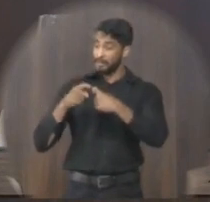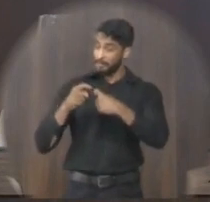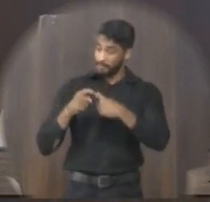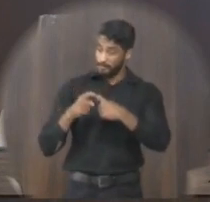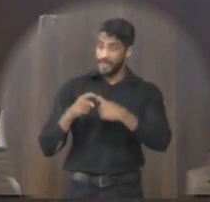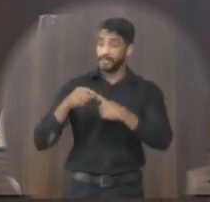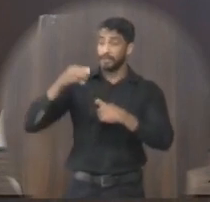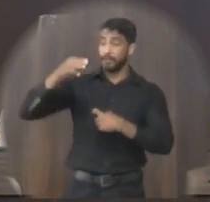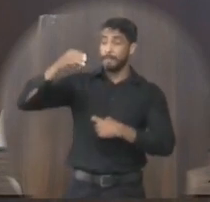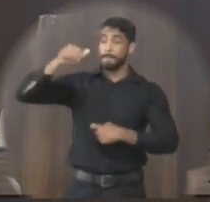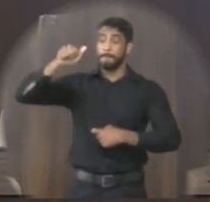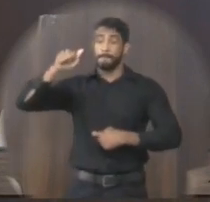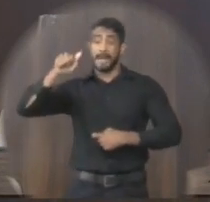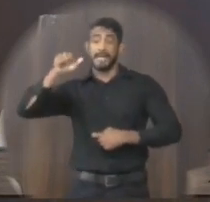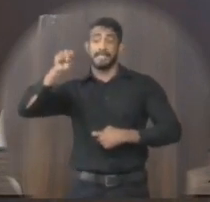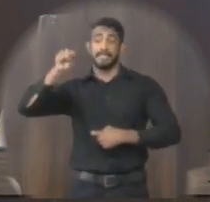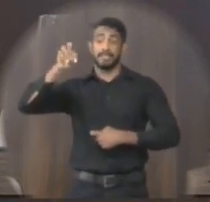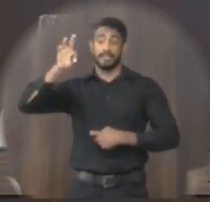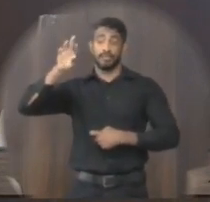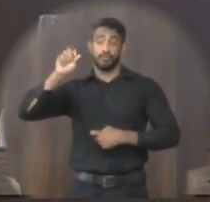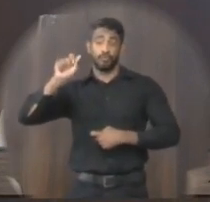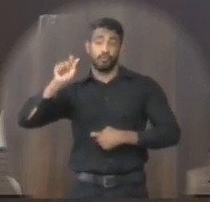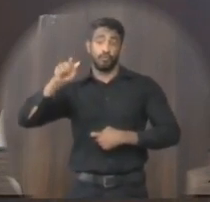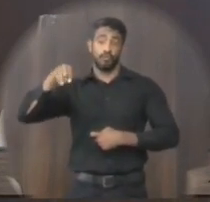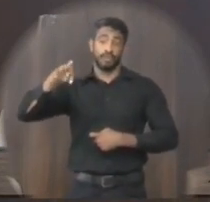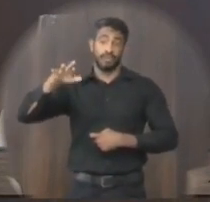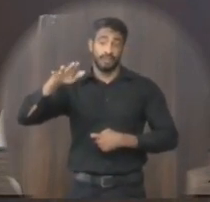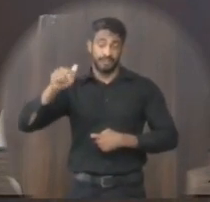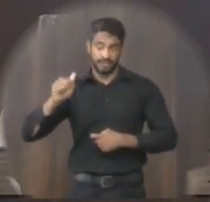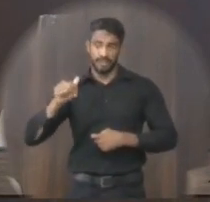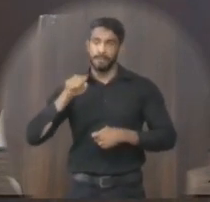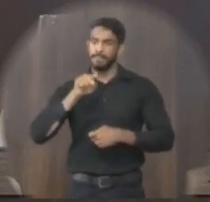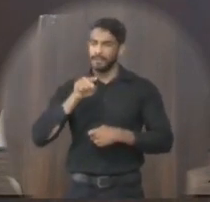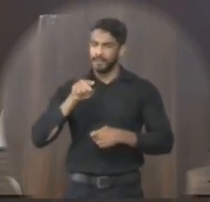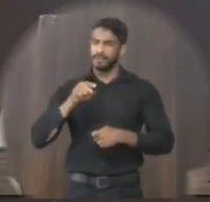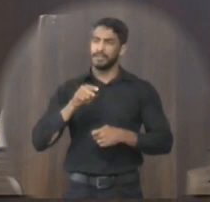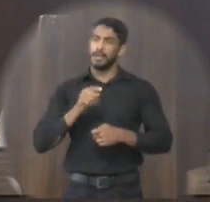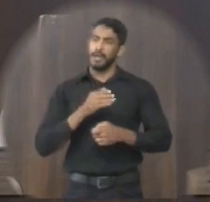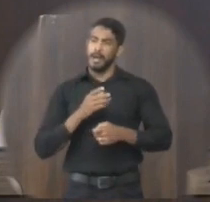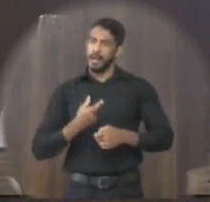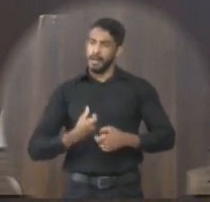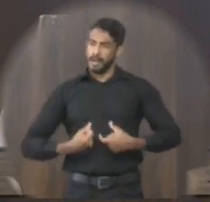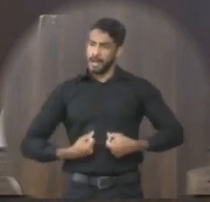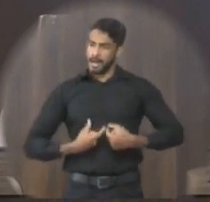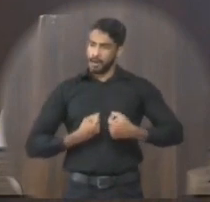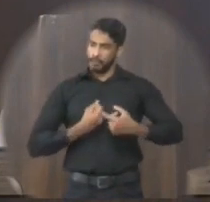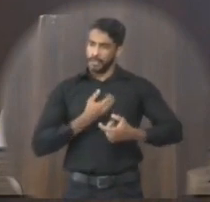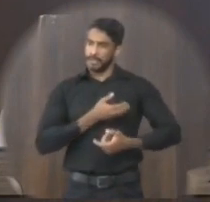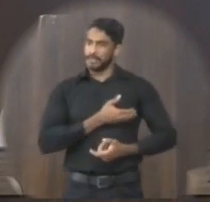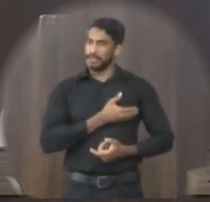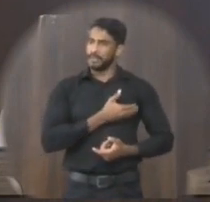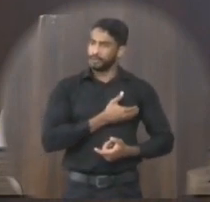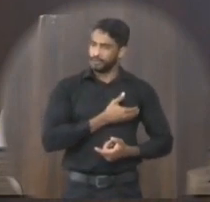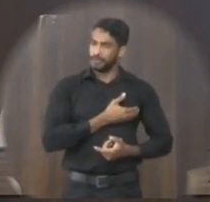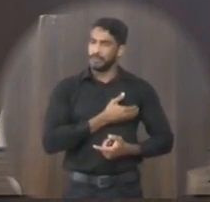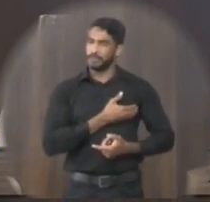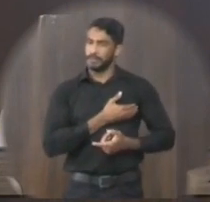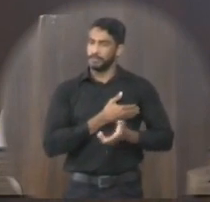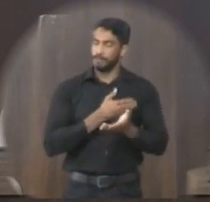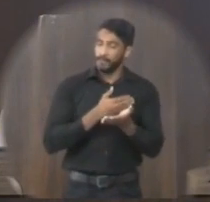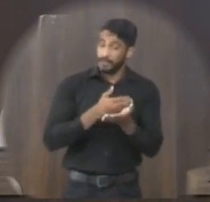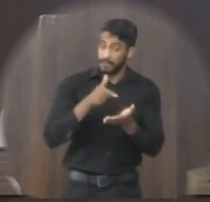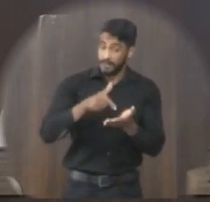mastologistas em meio ao termo da campanha de prevenção ao câncer de mama denominada de outubro rosa deste corrente ano